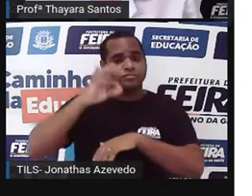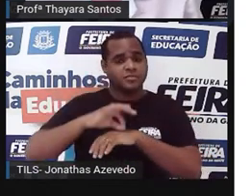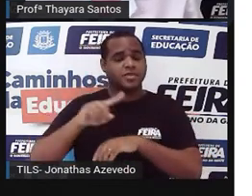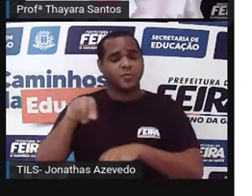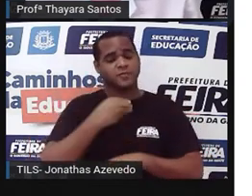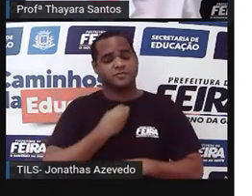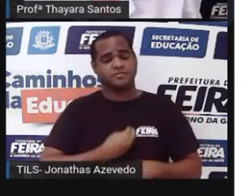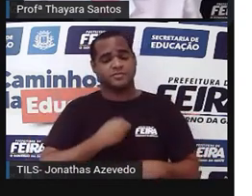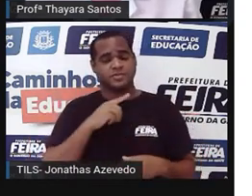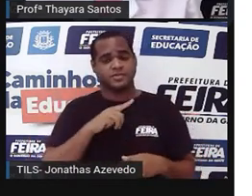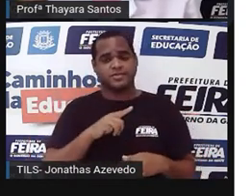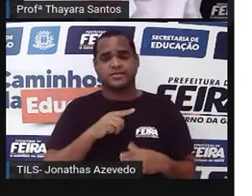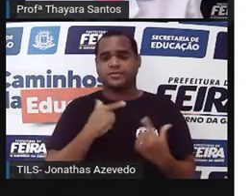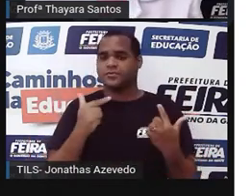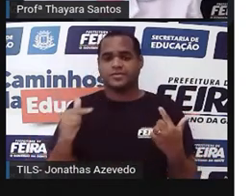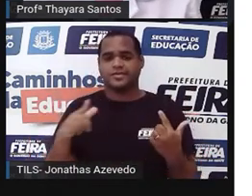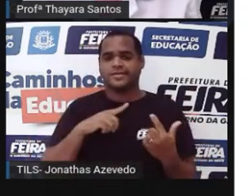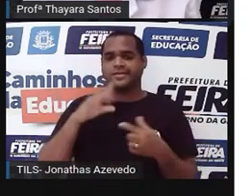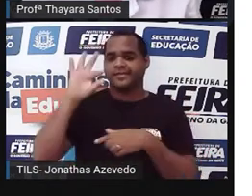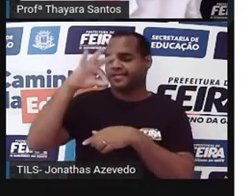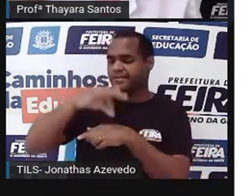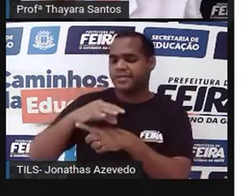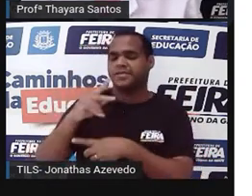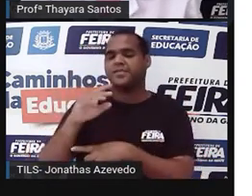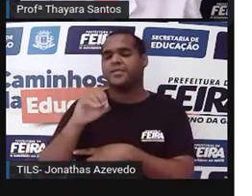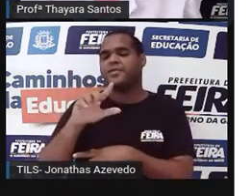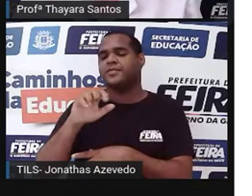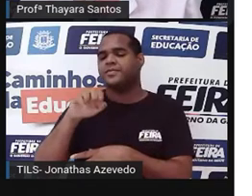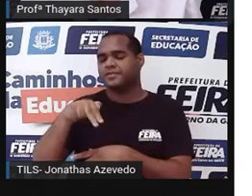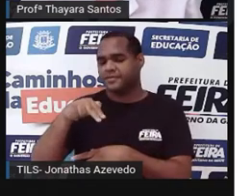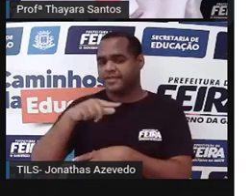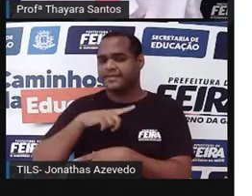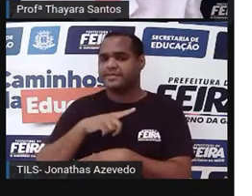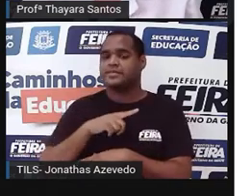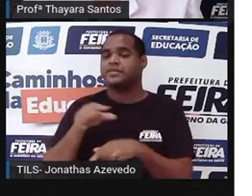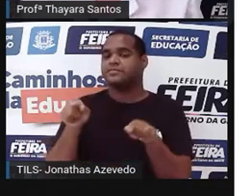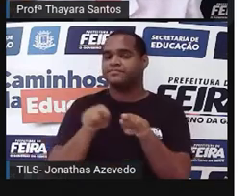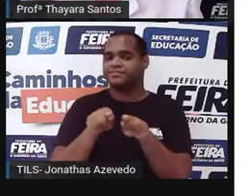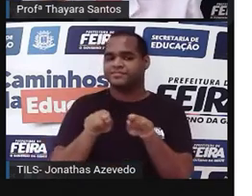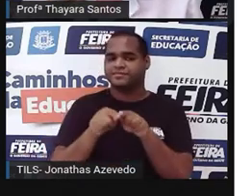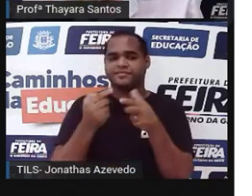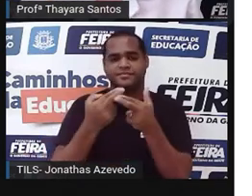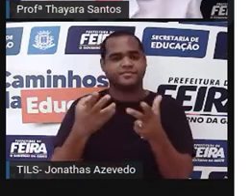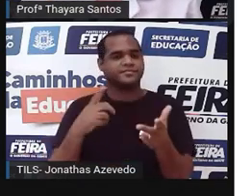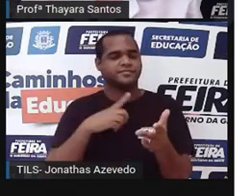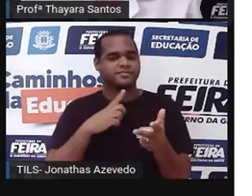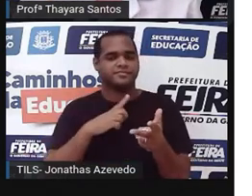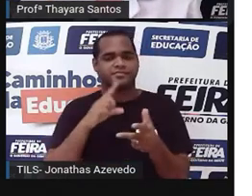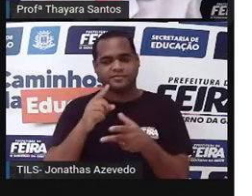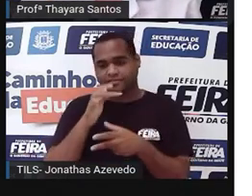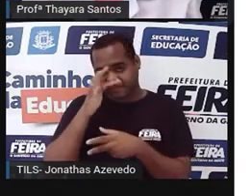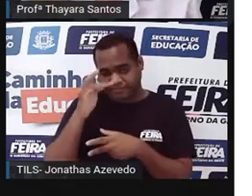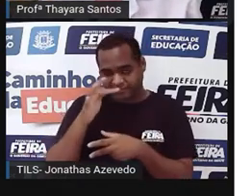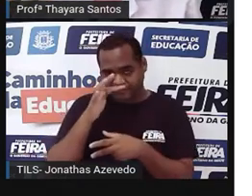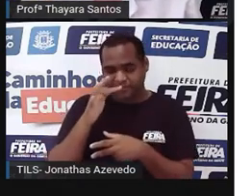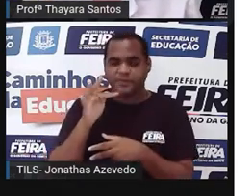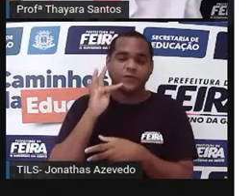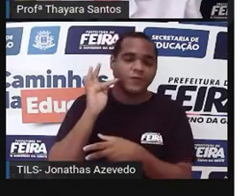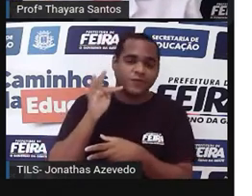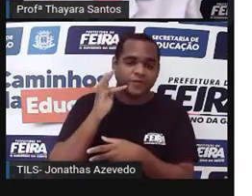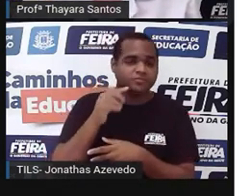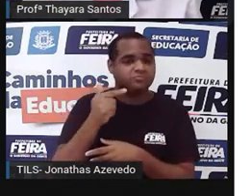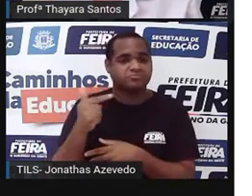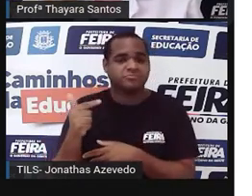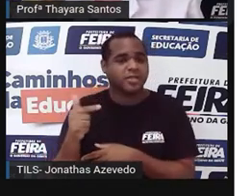nossa vida. Porque se eu não tenho agente polinizador, eu também não vou ter o fruto, né? E não vou ter